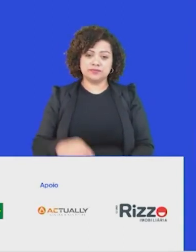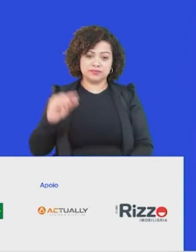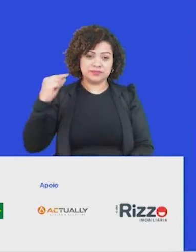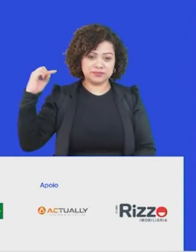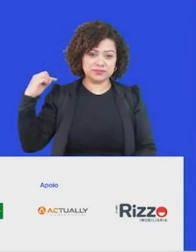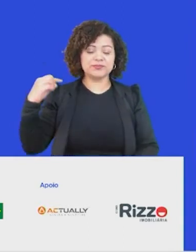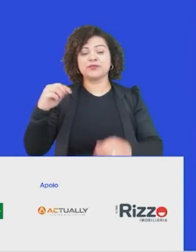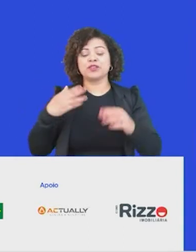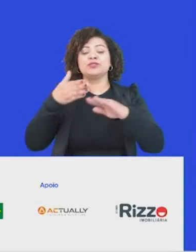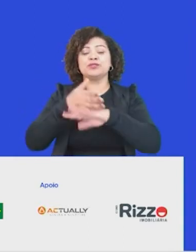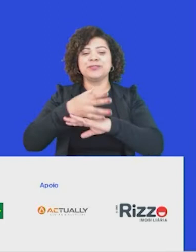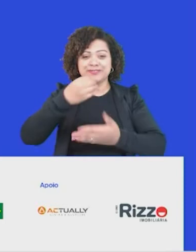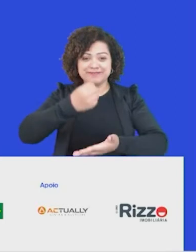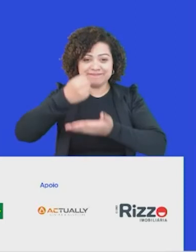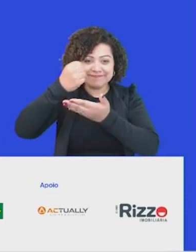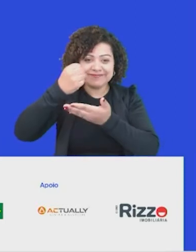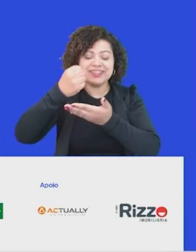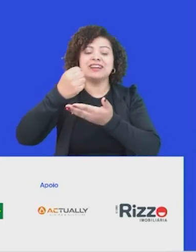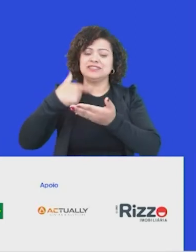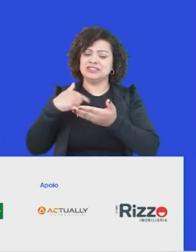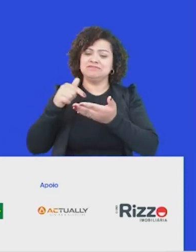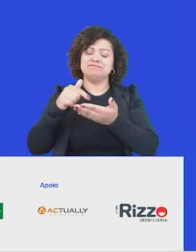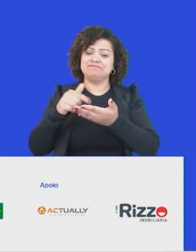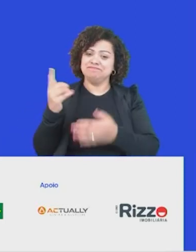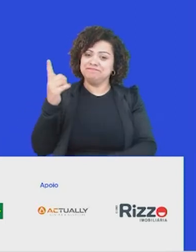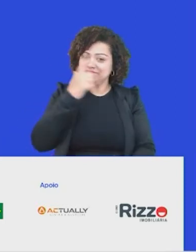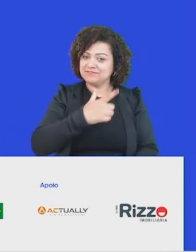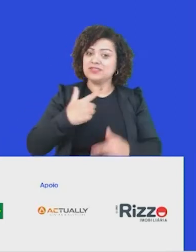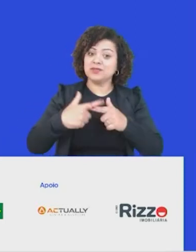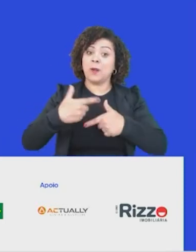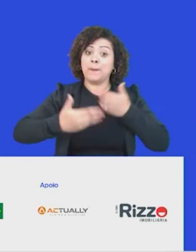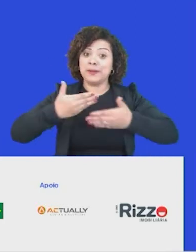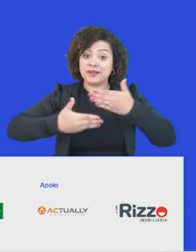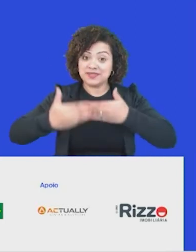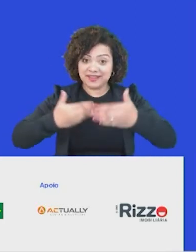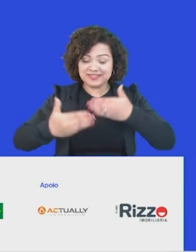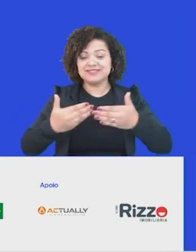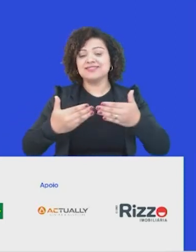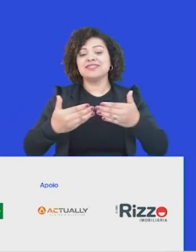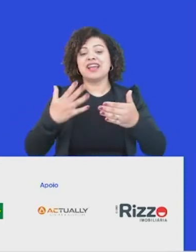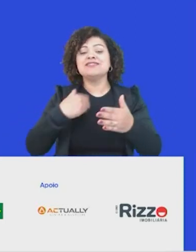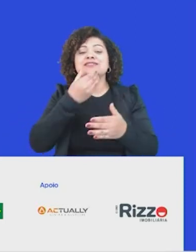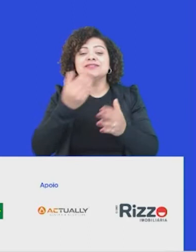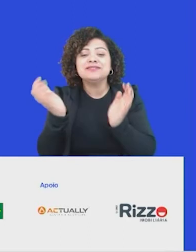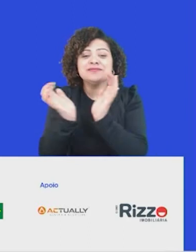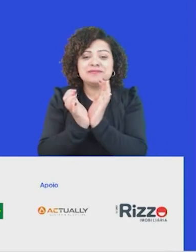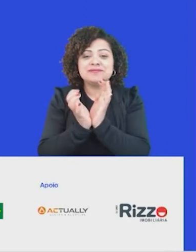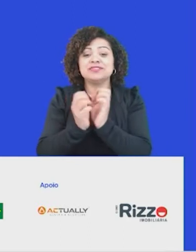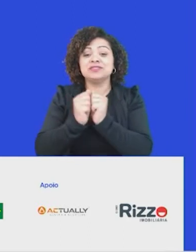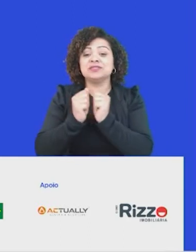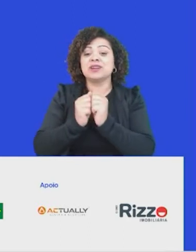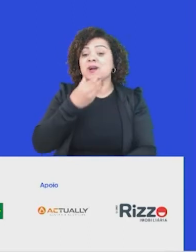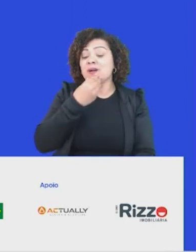de participar e a honra é receber uma premiação do nosso processo no Arcelor Ambiental, o Tasso também parteu nosso, esteve com a gente e ele